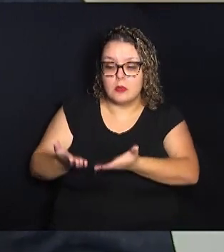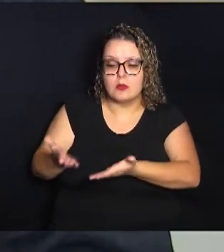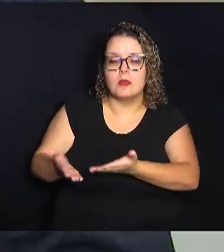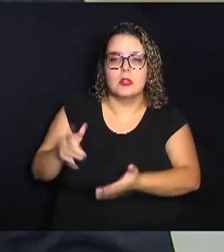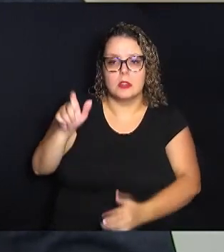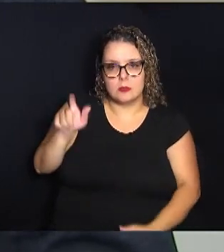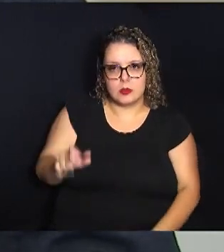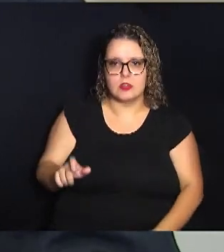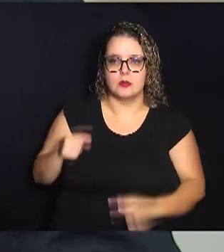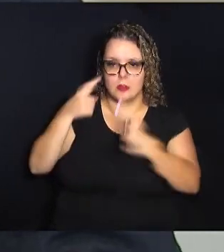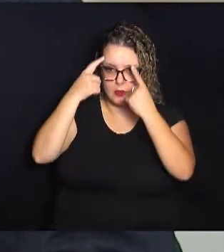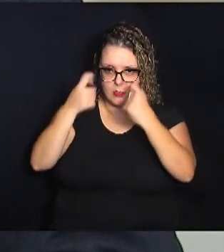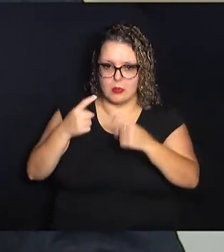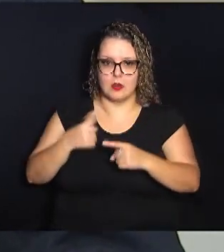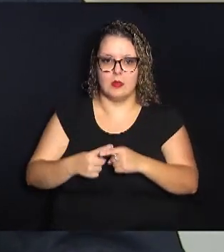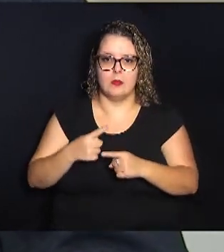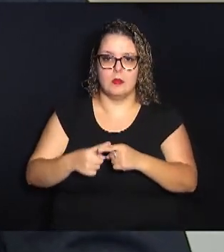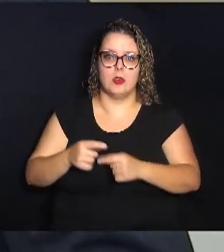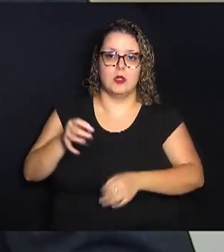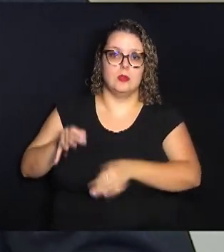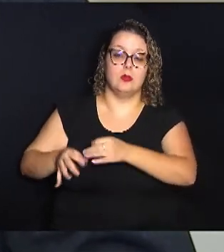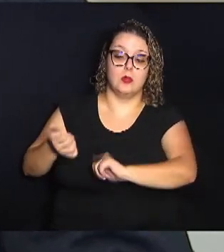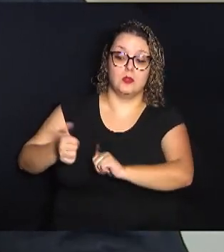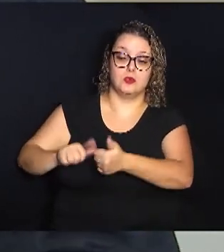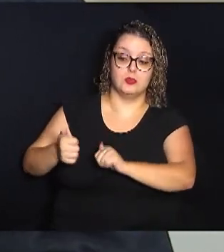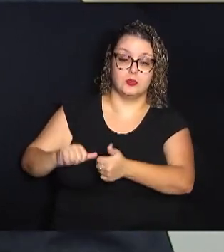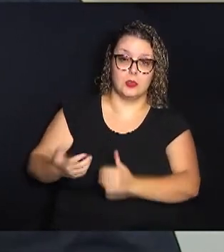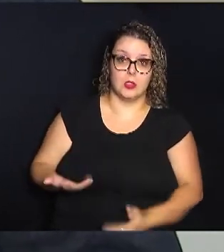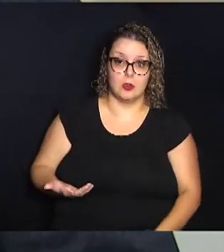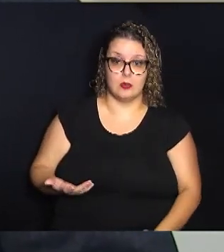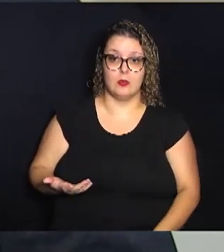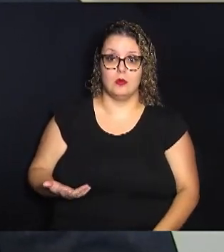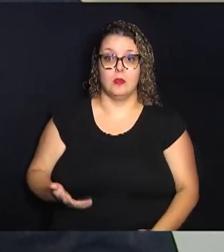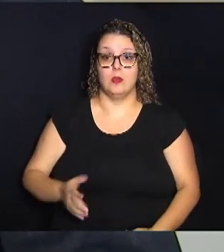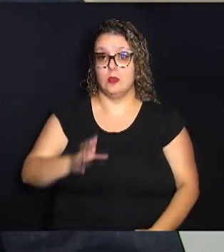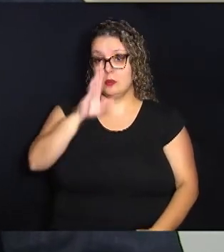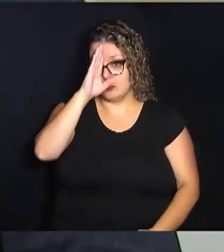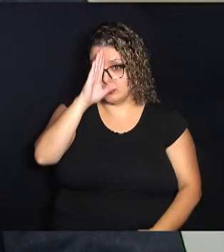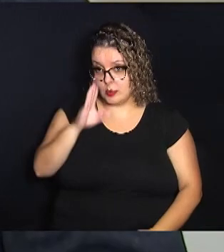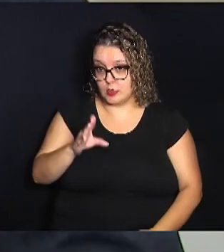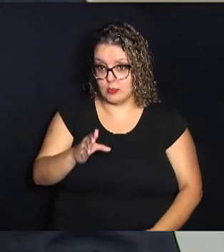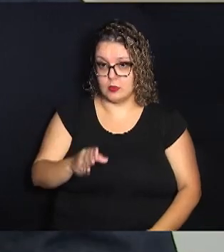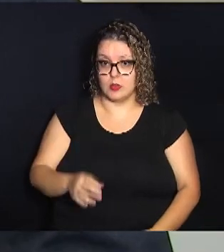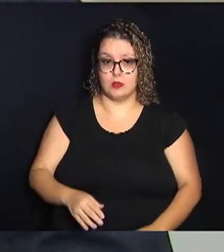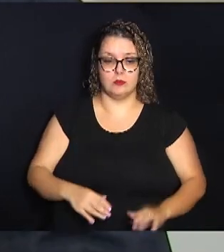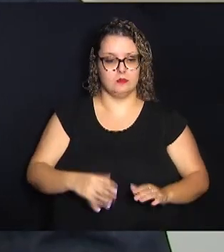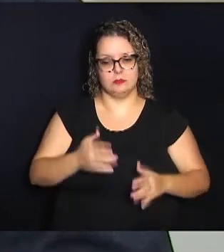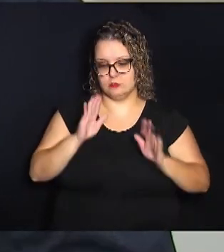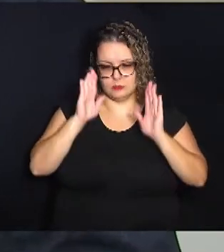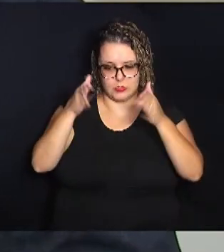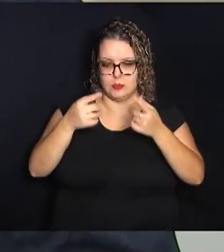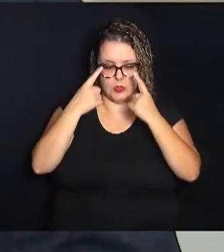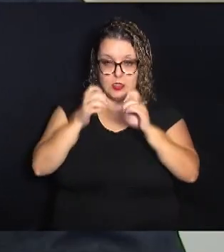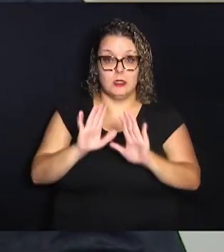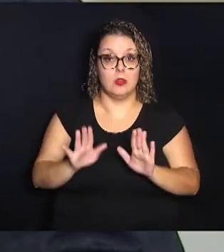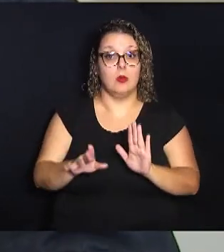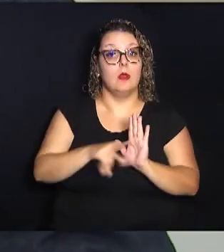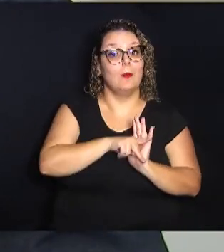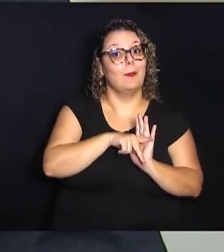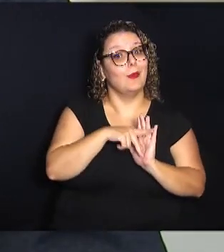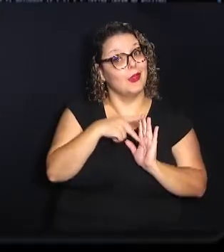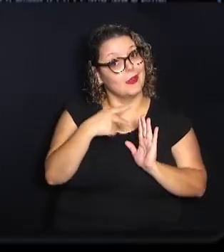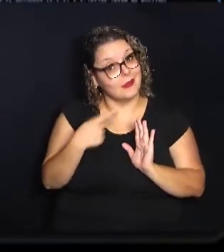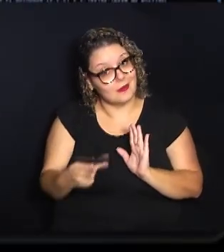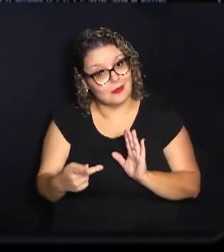também, porque senão a gente julga, a gente acaba colocando ele como o principal problema da violência, e ele não é. Ele é parte de uma violência que ela é